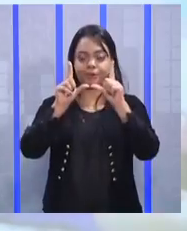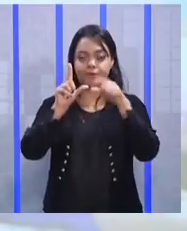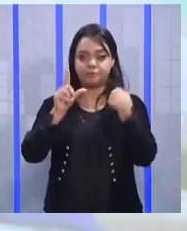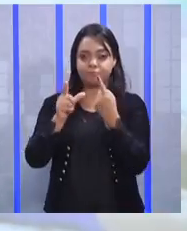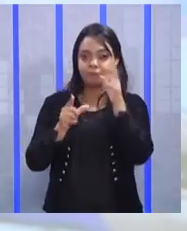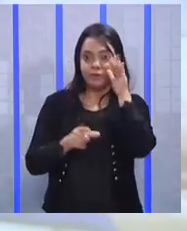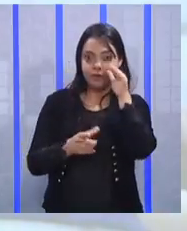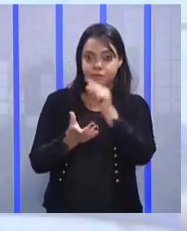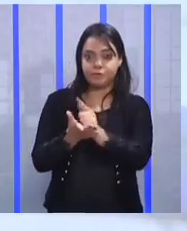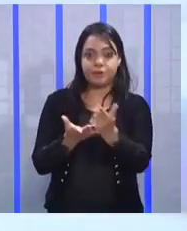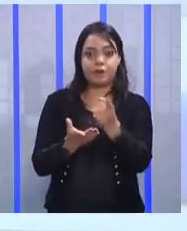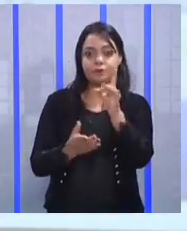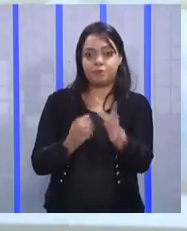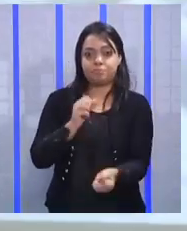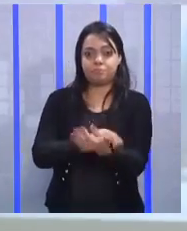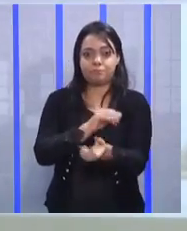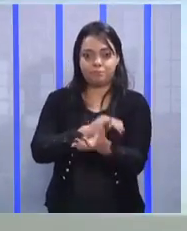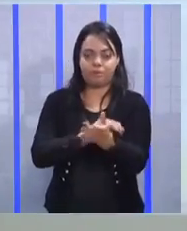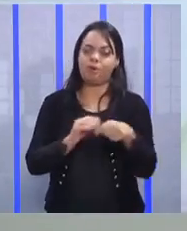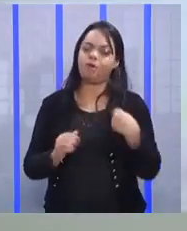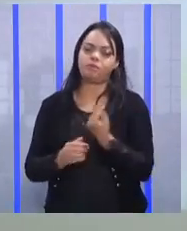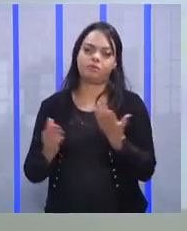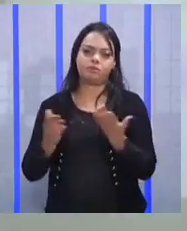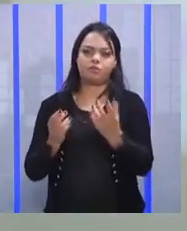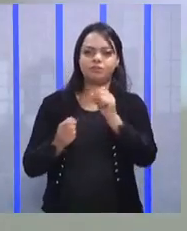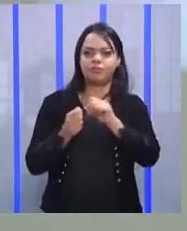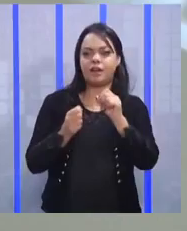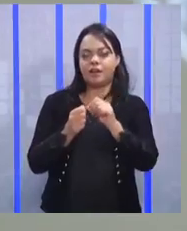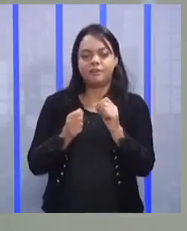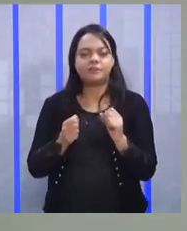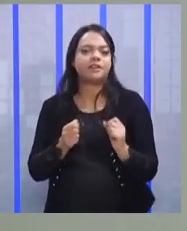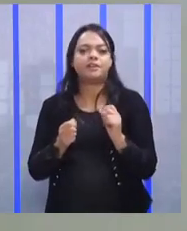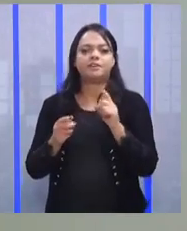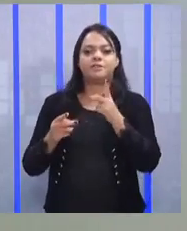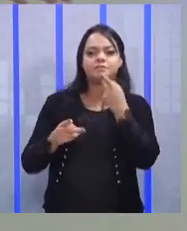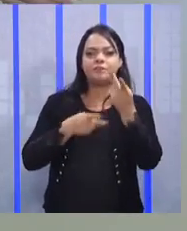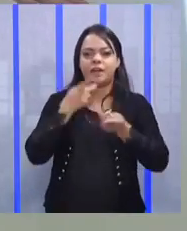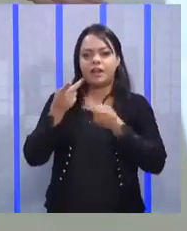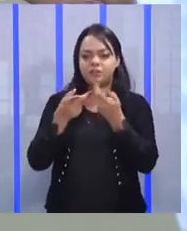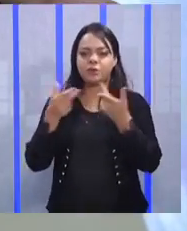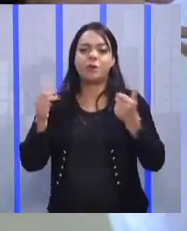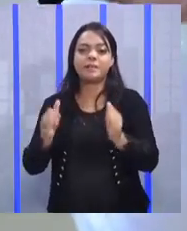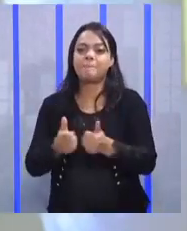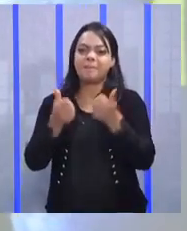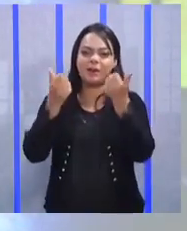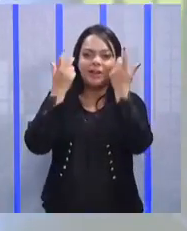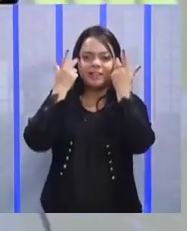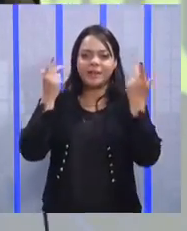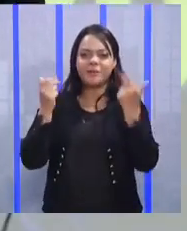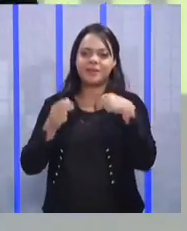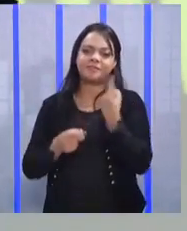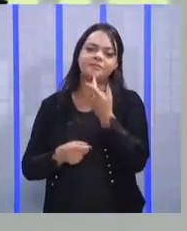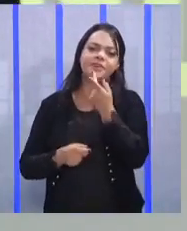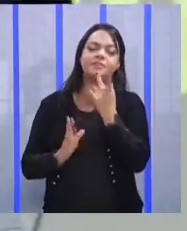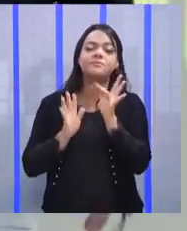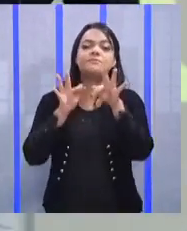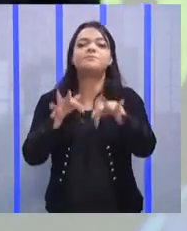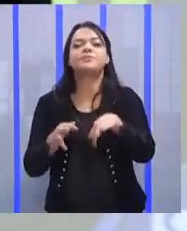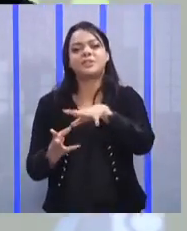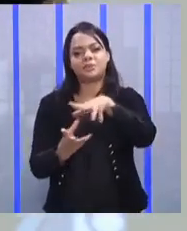o jornal, só tem isso. Vamos falar de uma coisa light muito melhor do que isso. Vamos falar do fim do mundo. É,